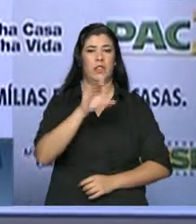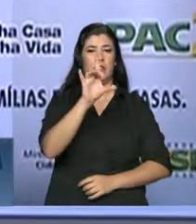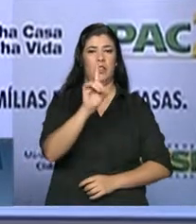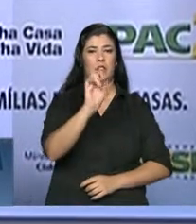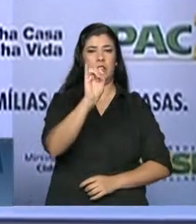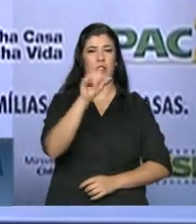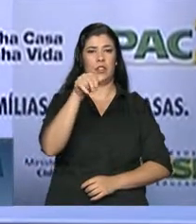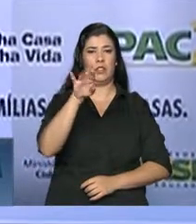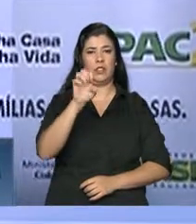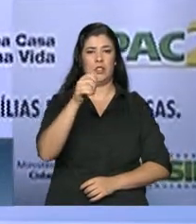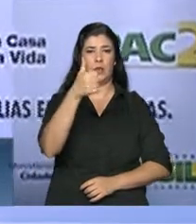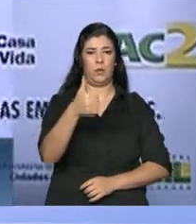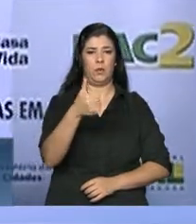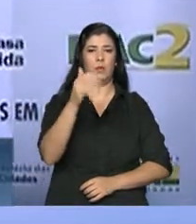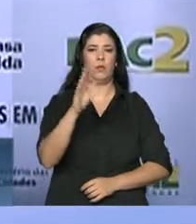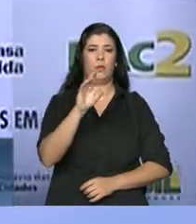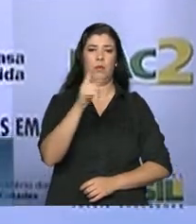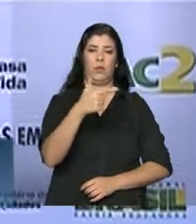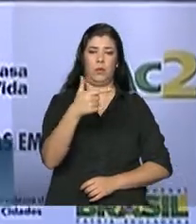DIC 2.